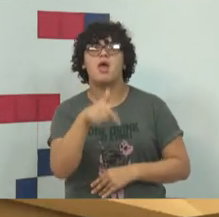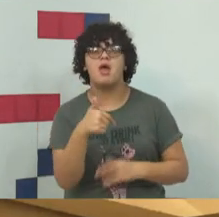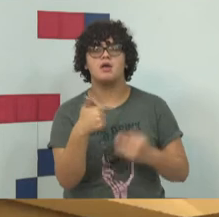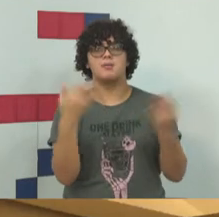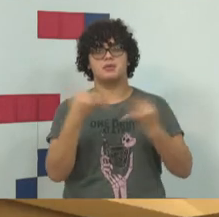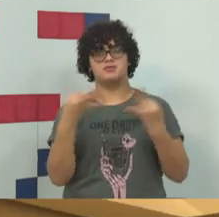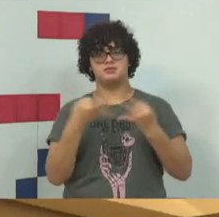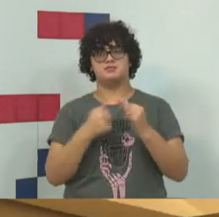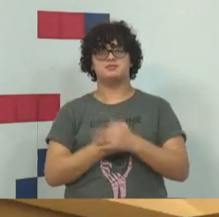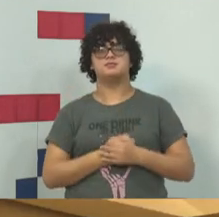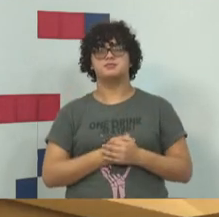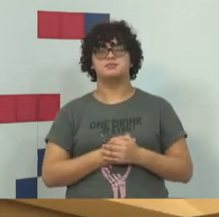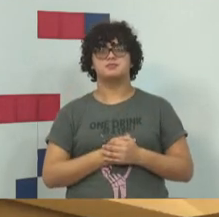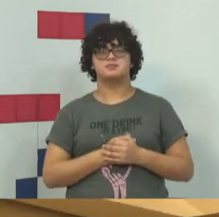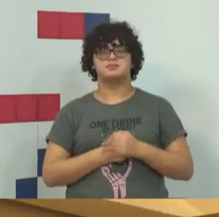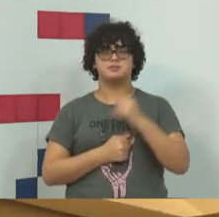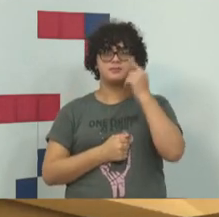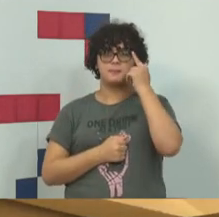pergunta.